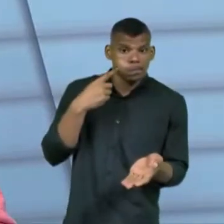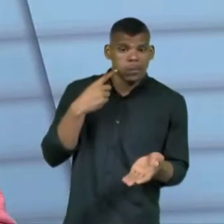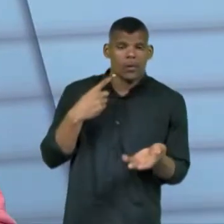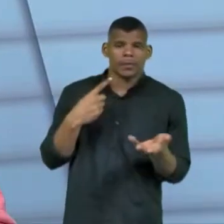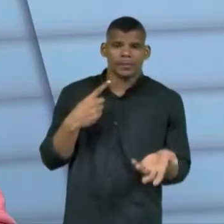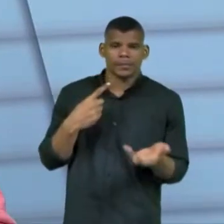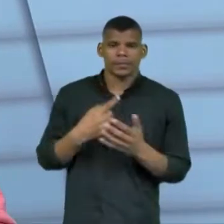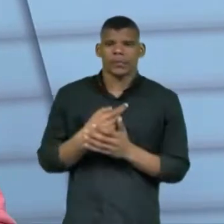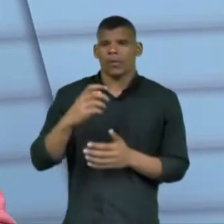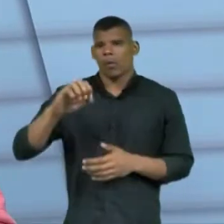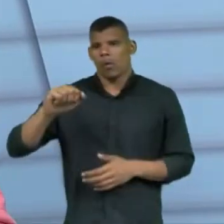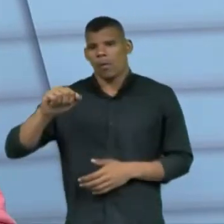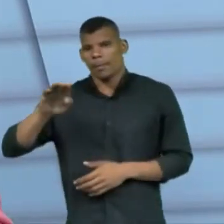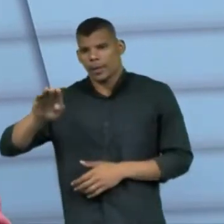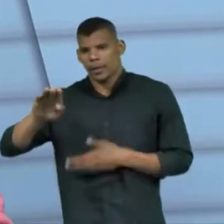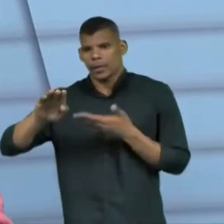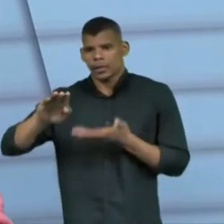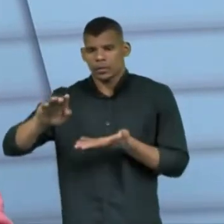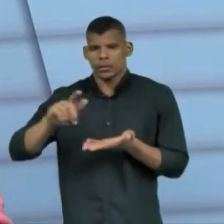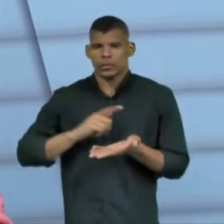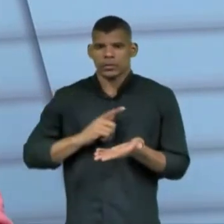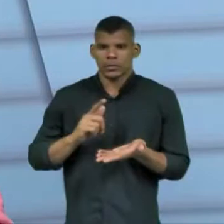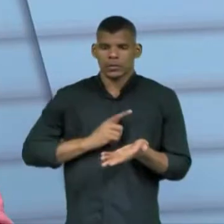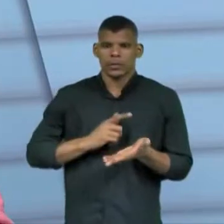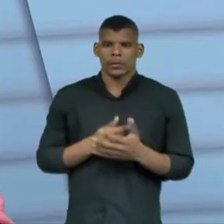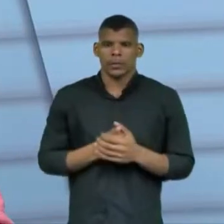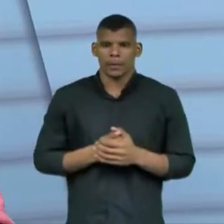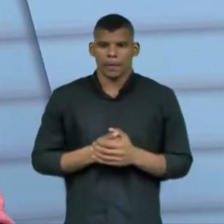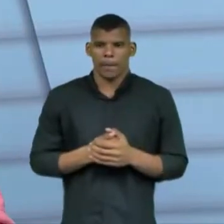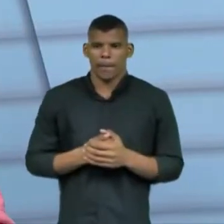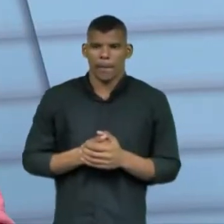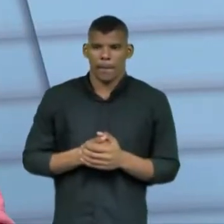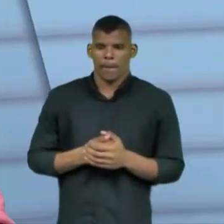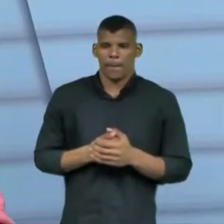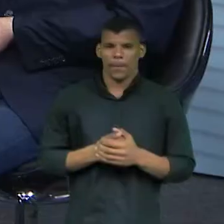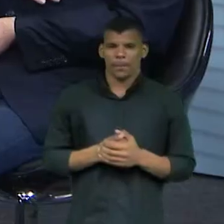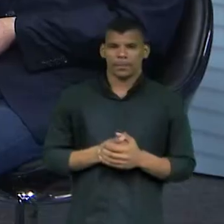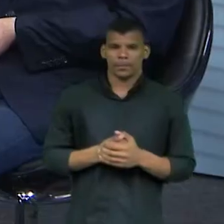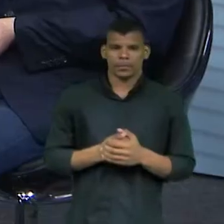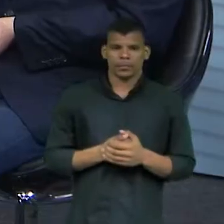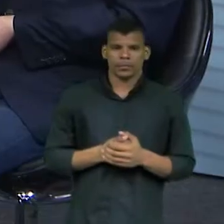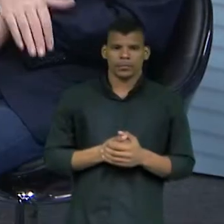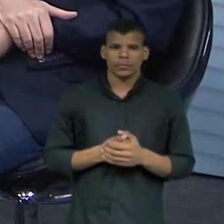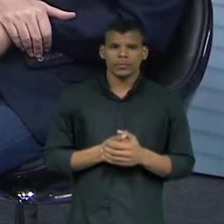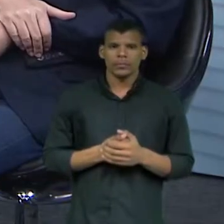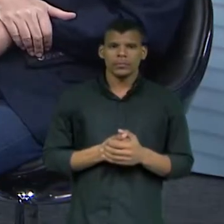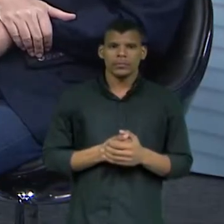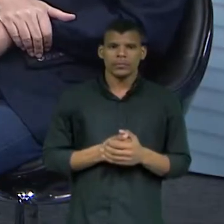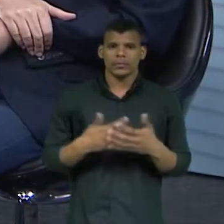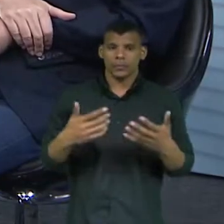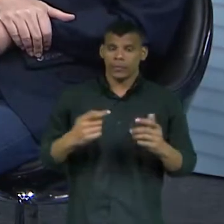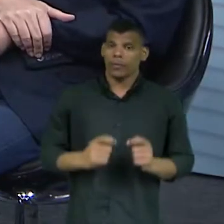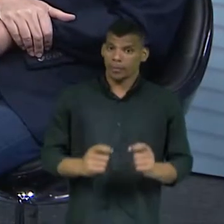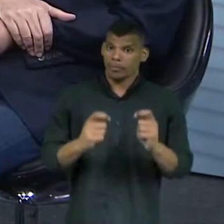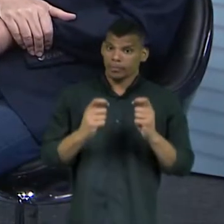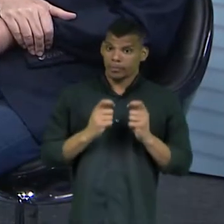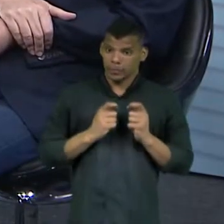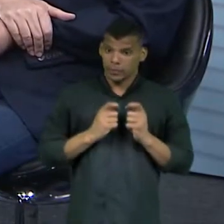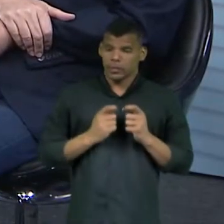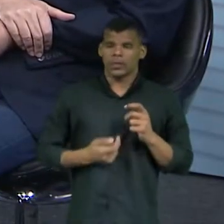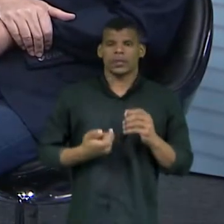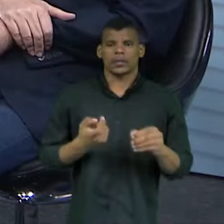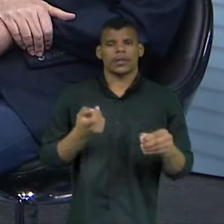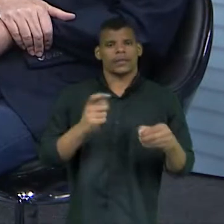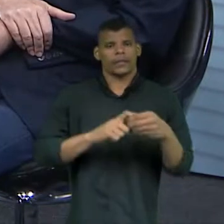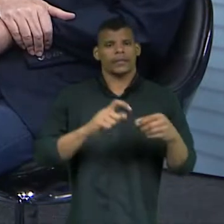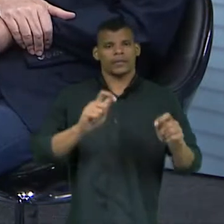assim, tirei a OAB antes de entrar no tribunal, já advoguei. Quando a senhora se aposentar, a senhora pode voltar a advogar. Aí, quando eu me aposentar, retorno, mas